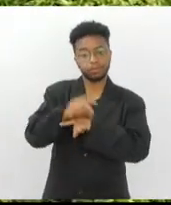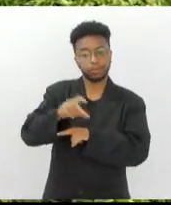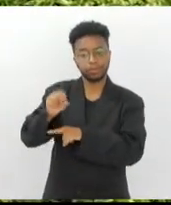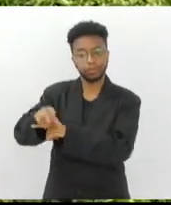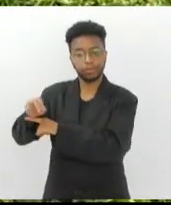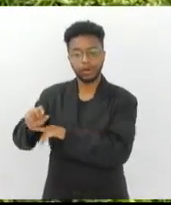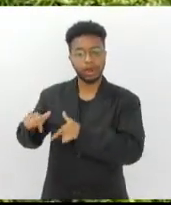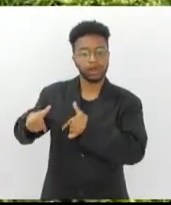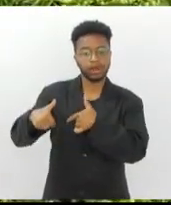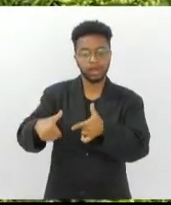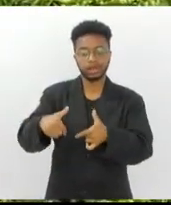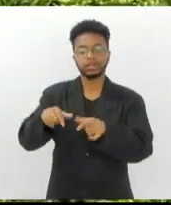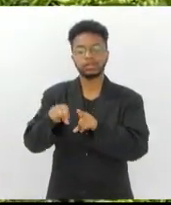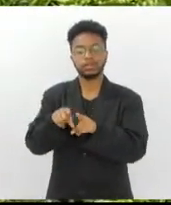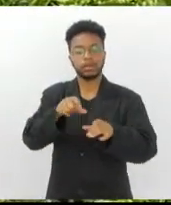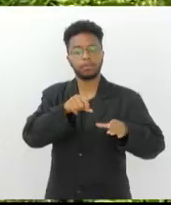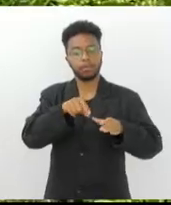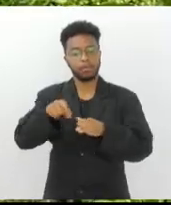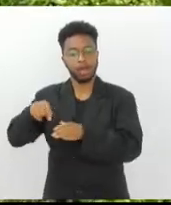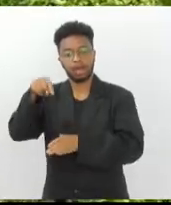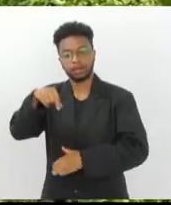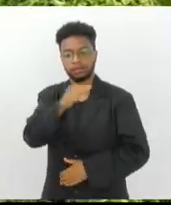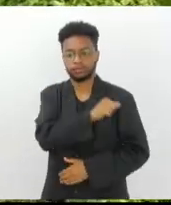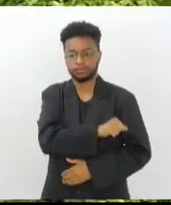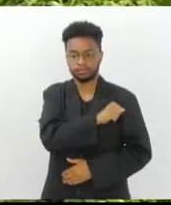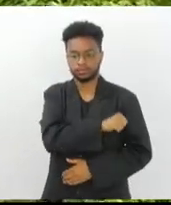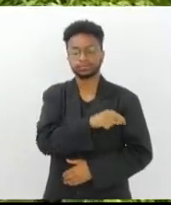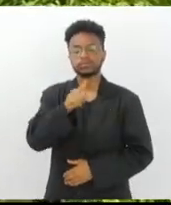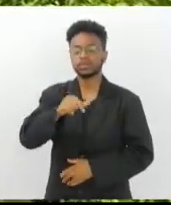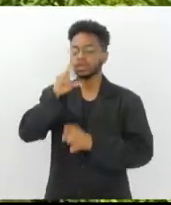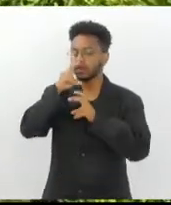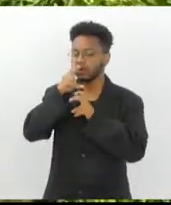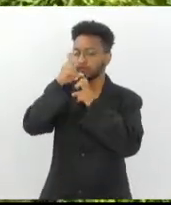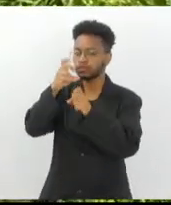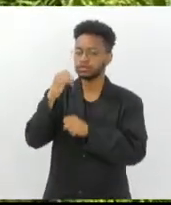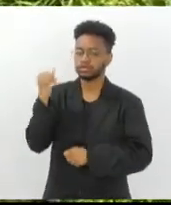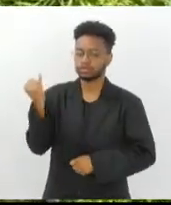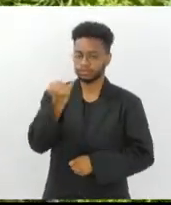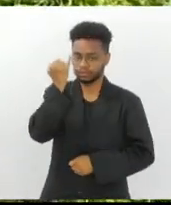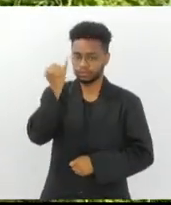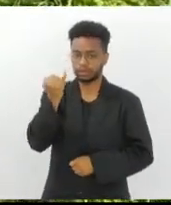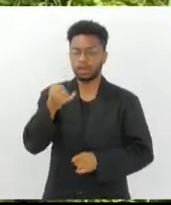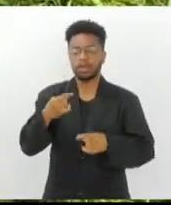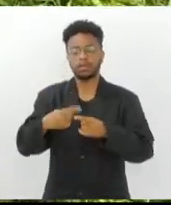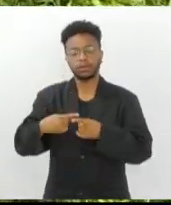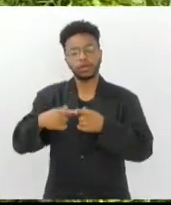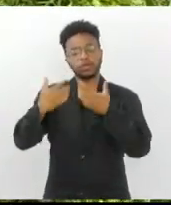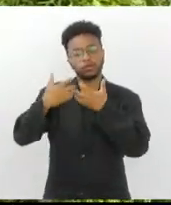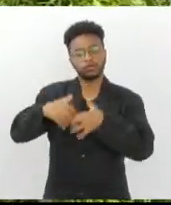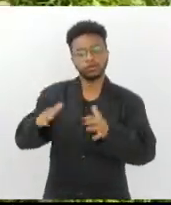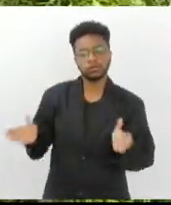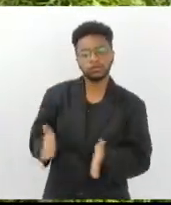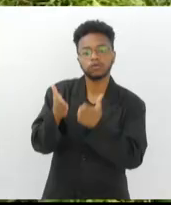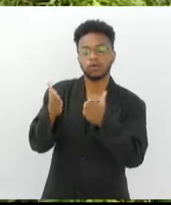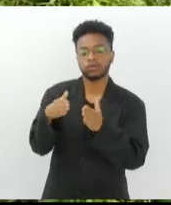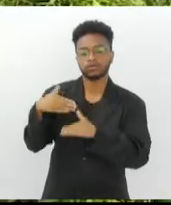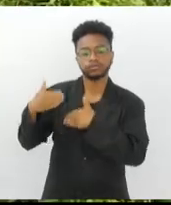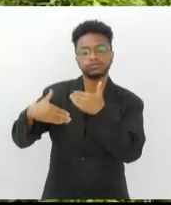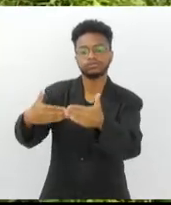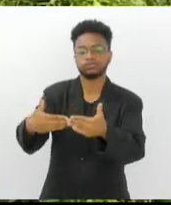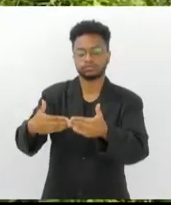na produção agrícola do Estado. Uma força motriz que funciona essa produção a níveis